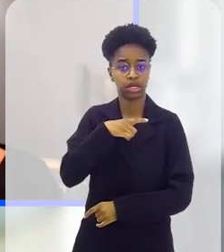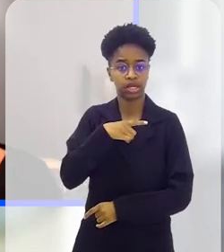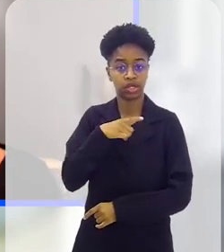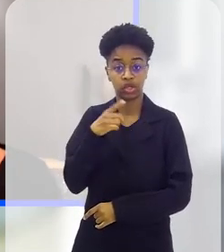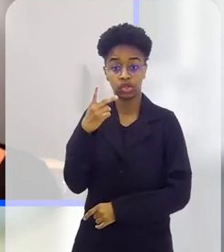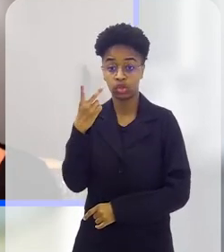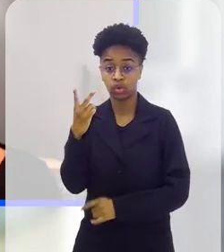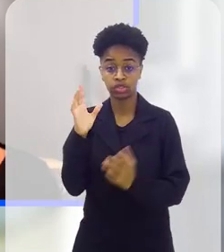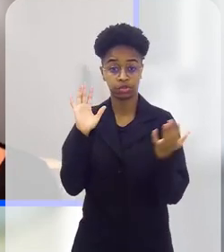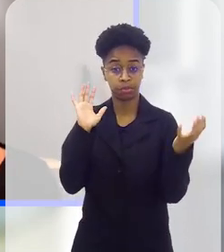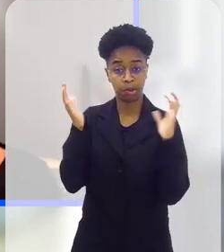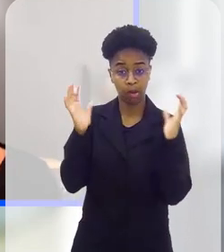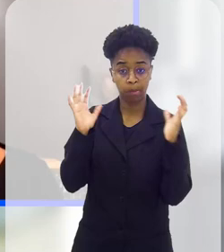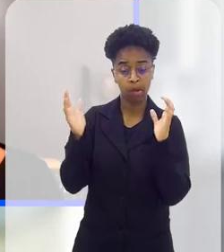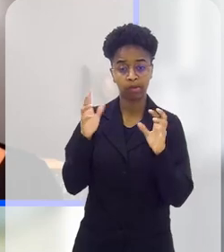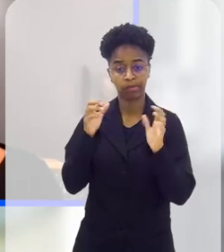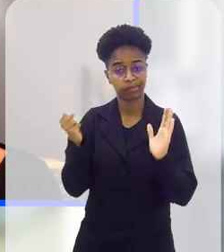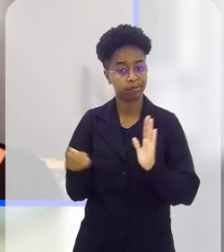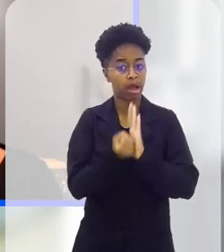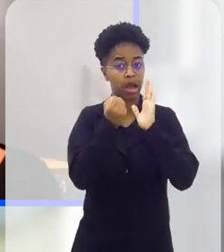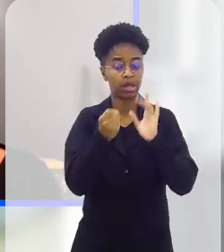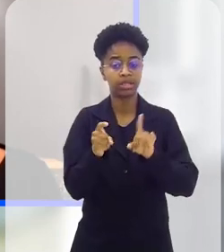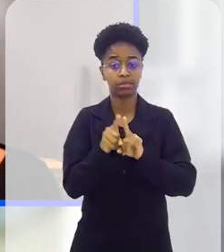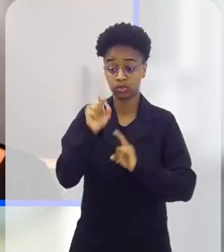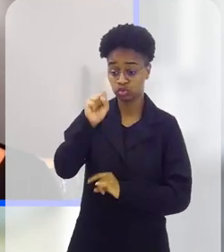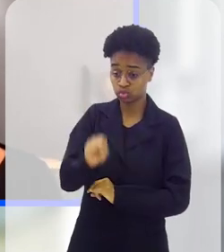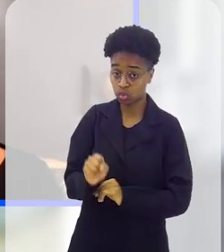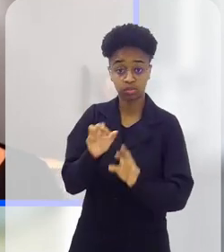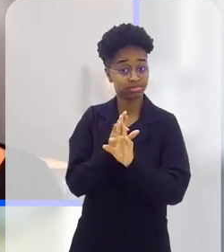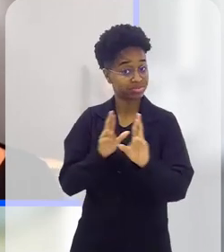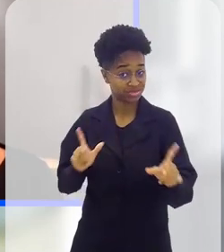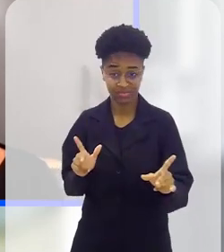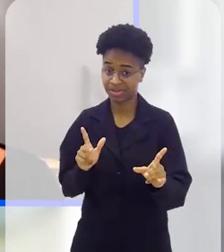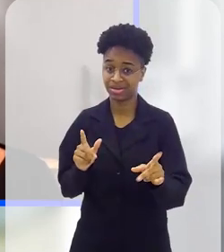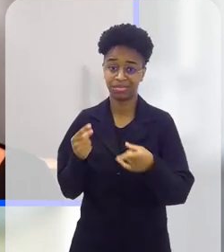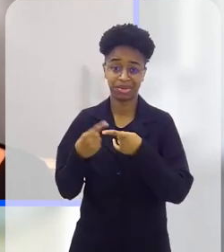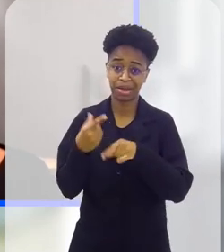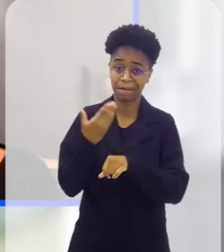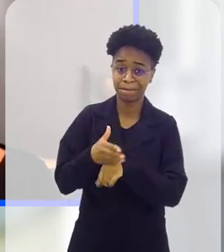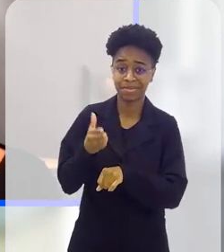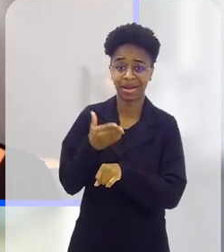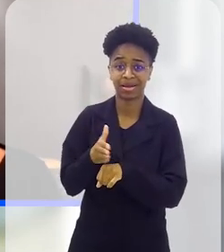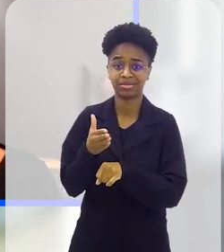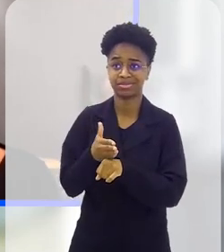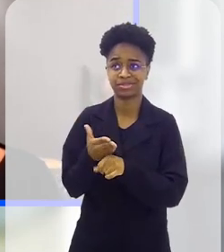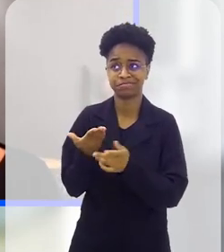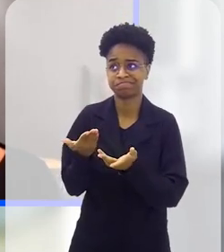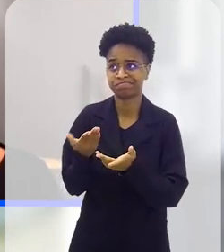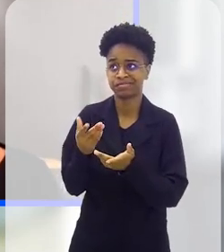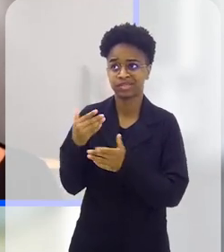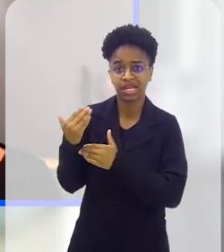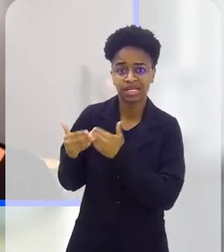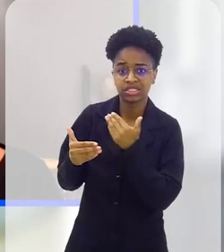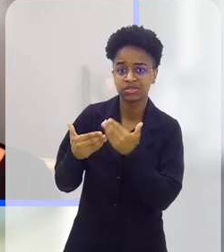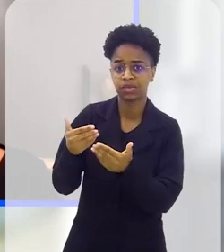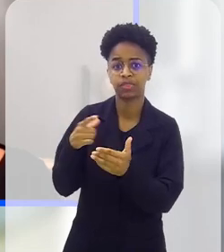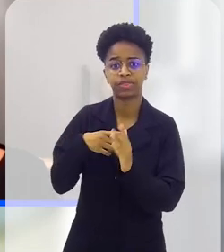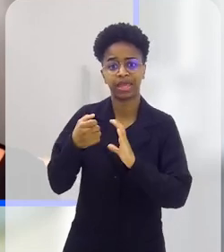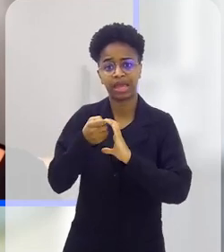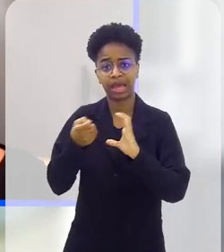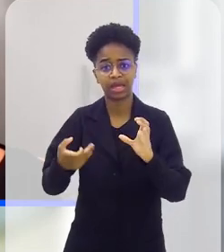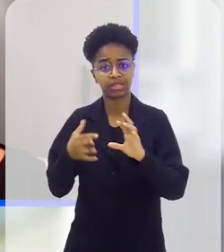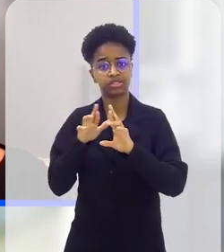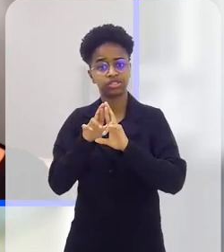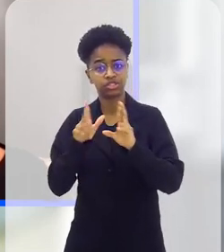que tem duas estações muito bem marcadas, como os do Sul, que a prática, ela consegue se desenvolver